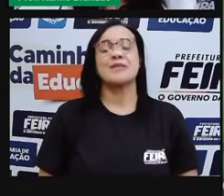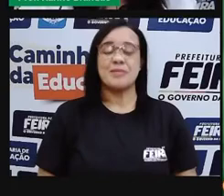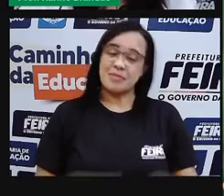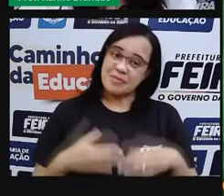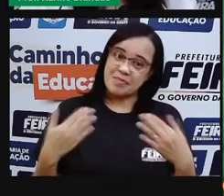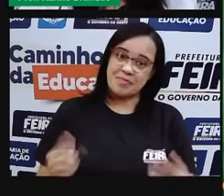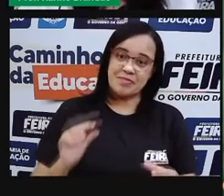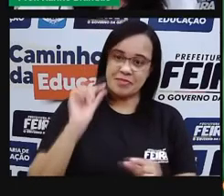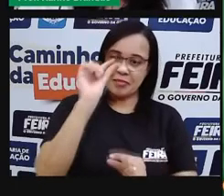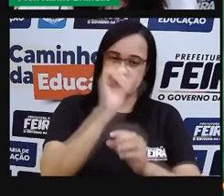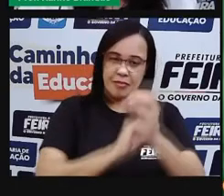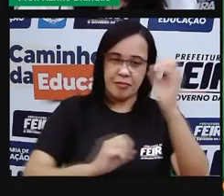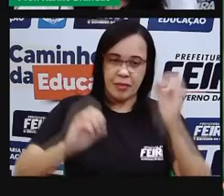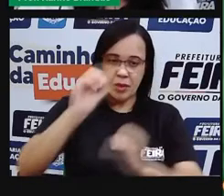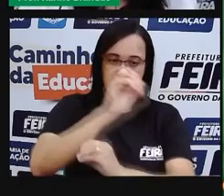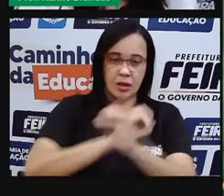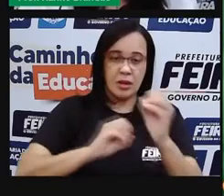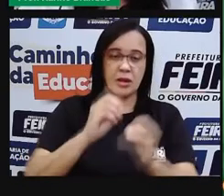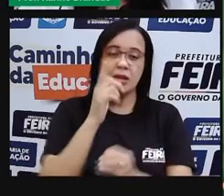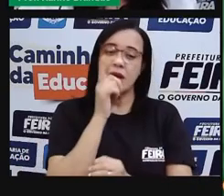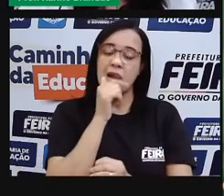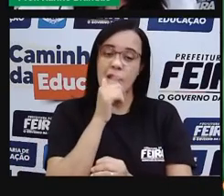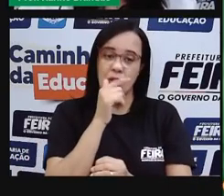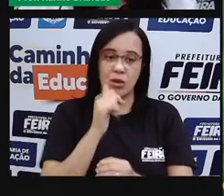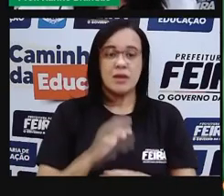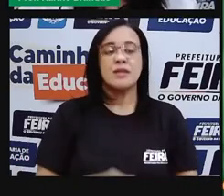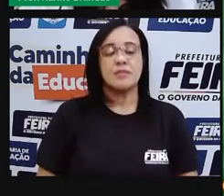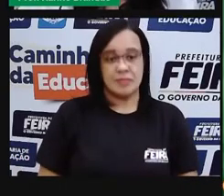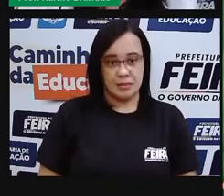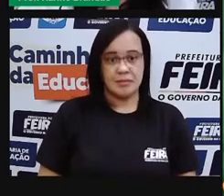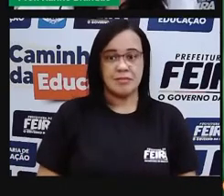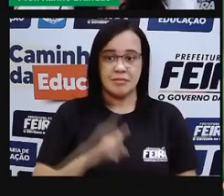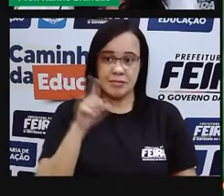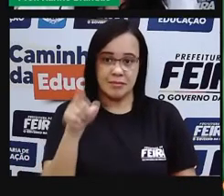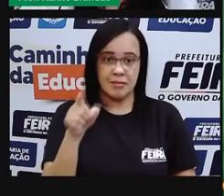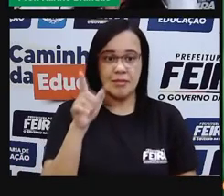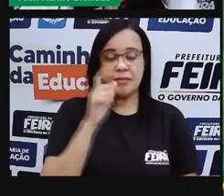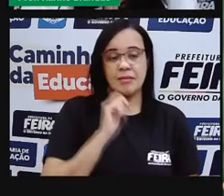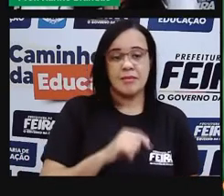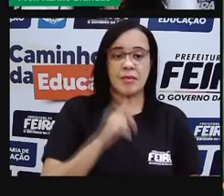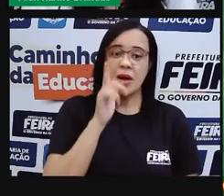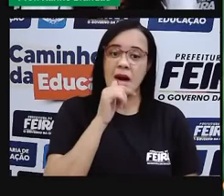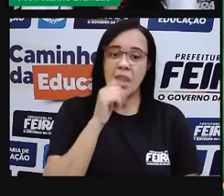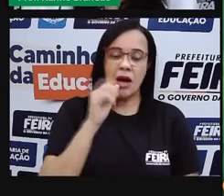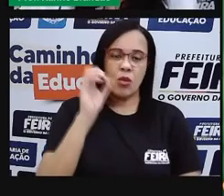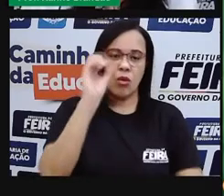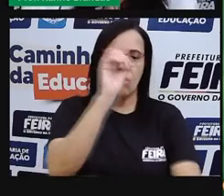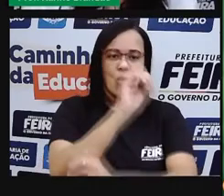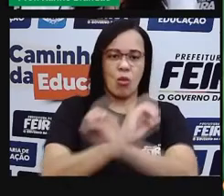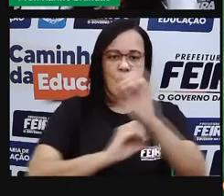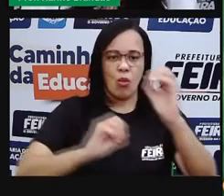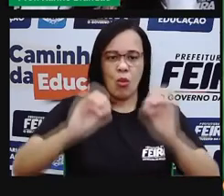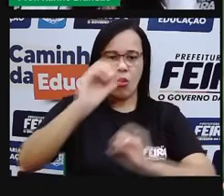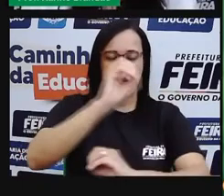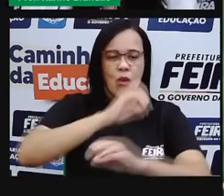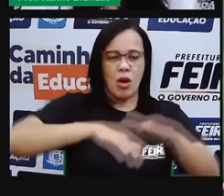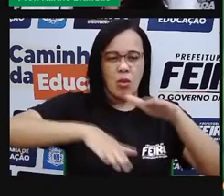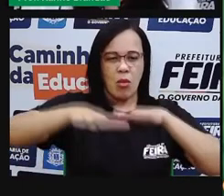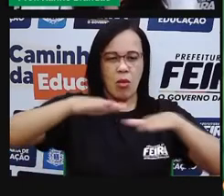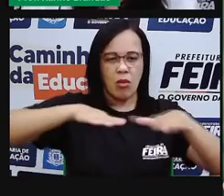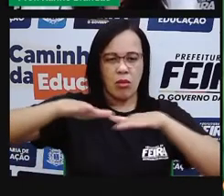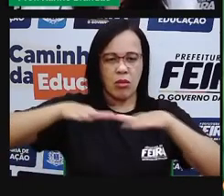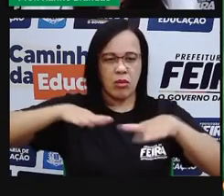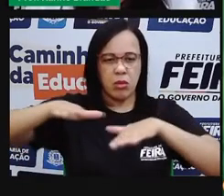molécula da água. E aqui, essa molécula de água, ela vai se movimentando. Essas moléculas todas